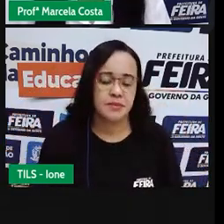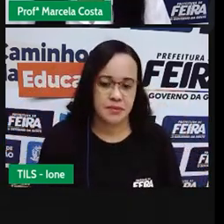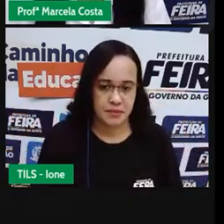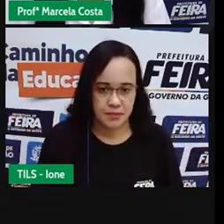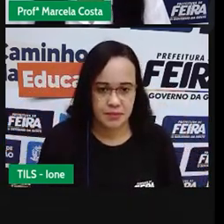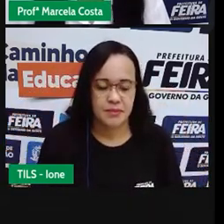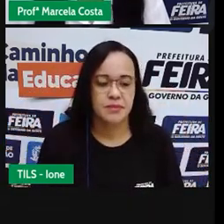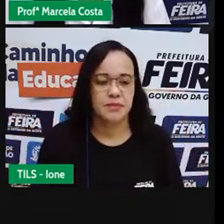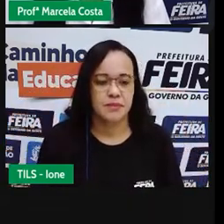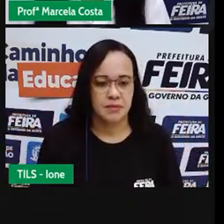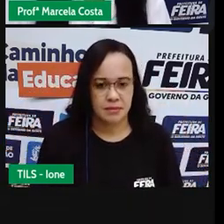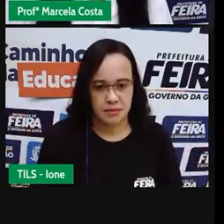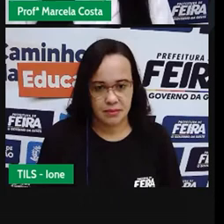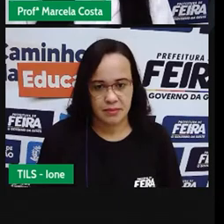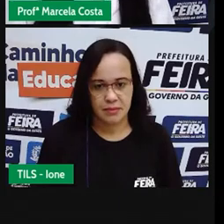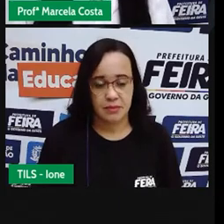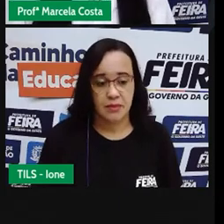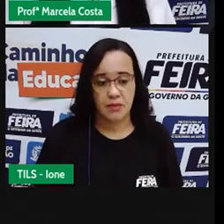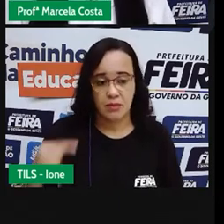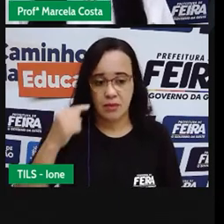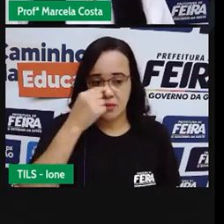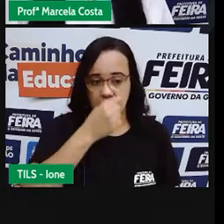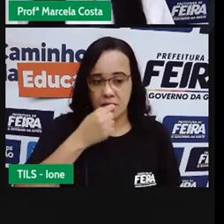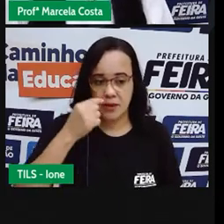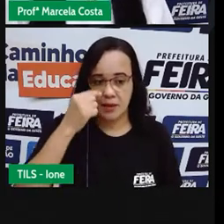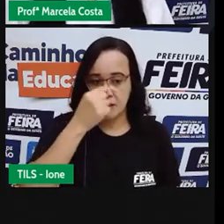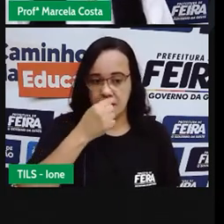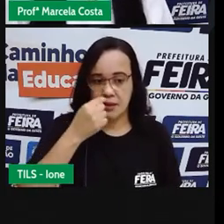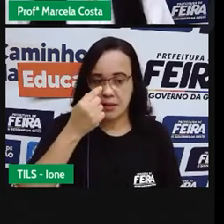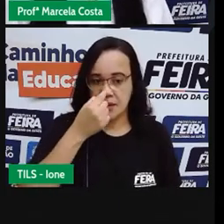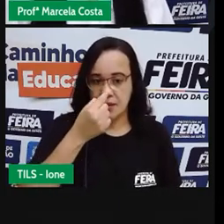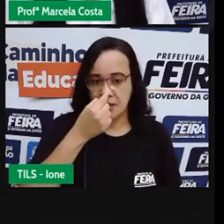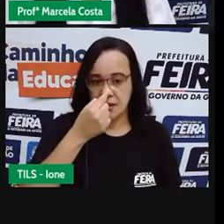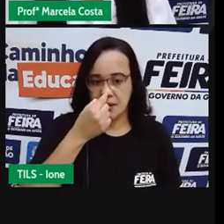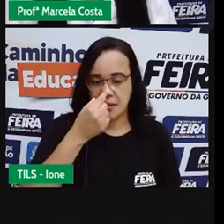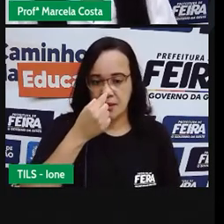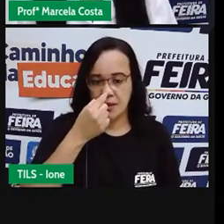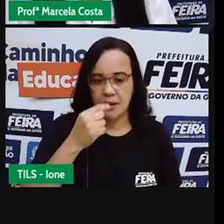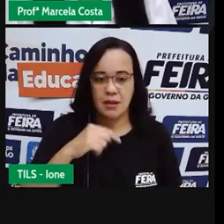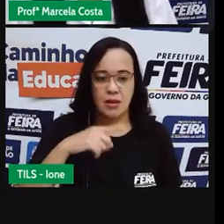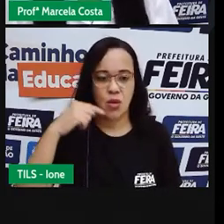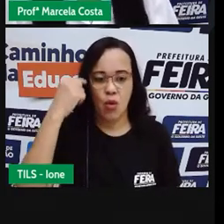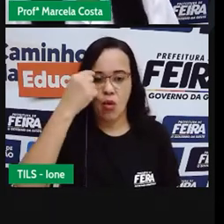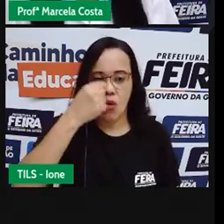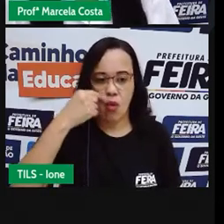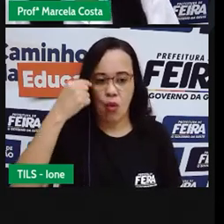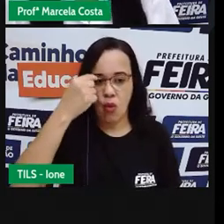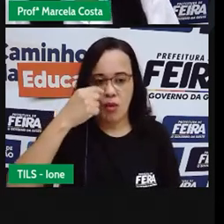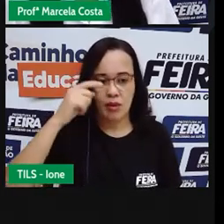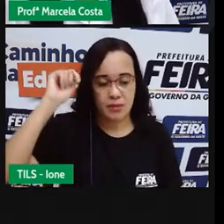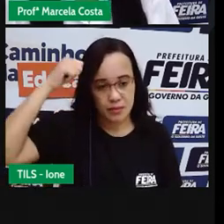Finos O nariz Arredondado E olhos